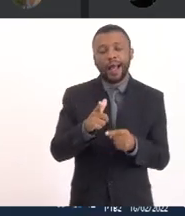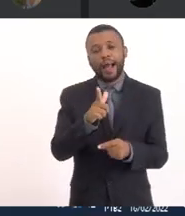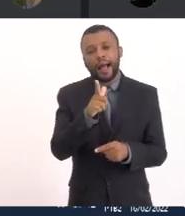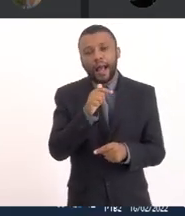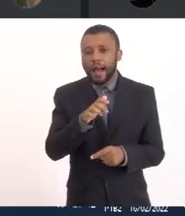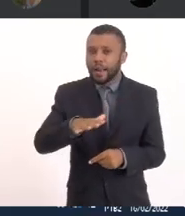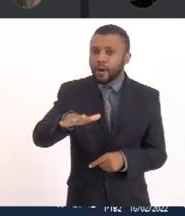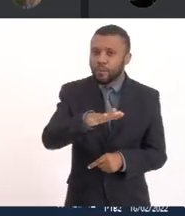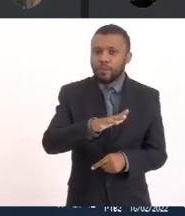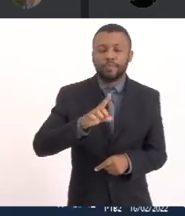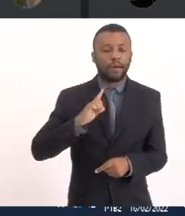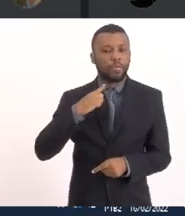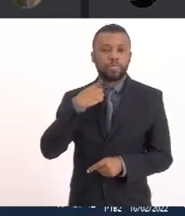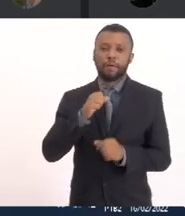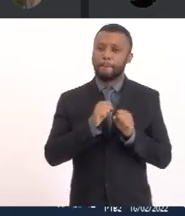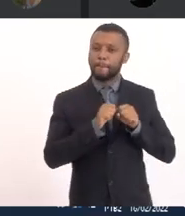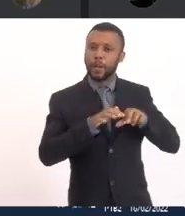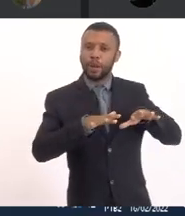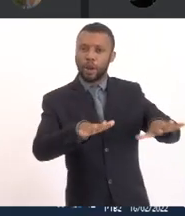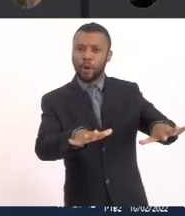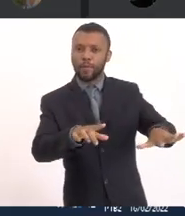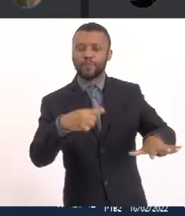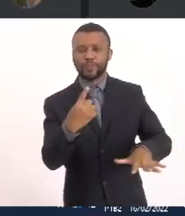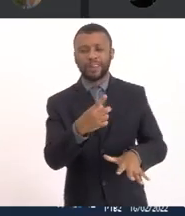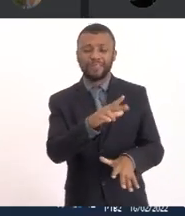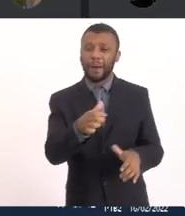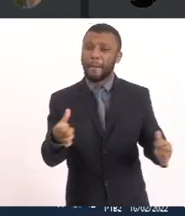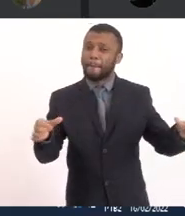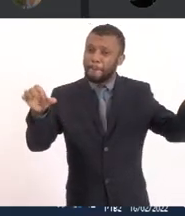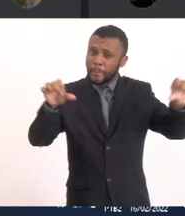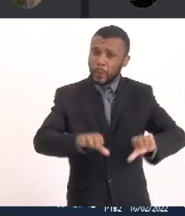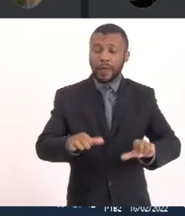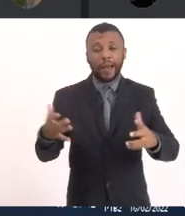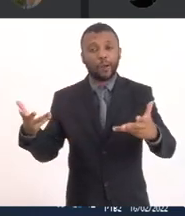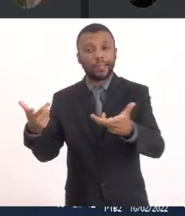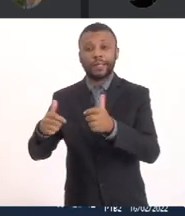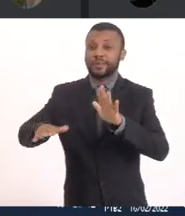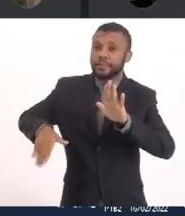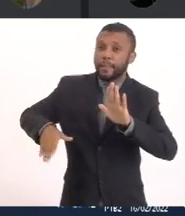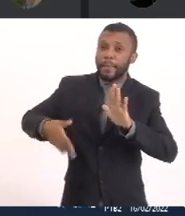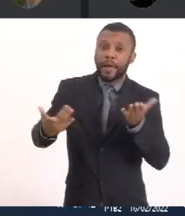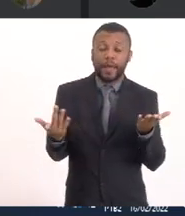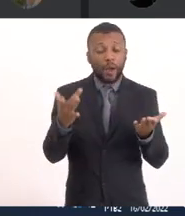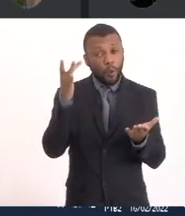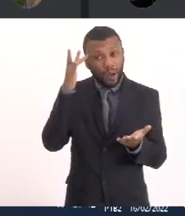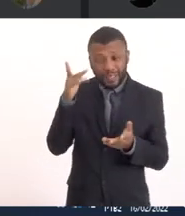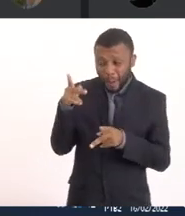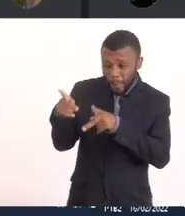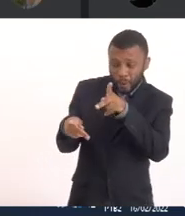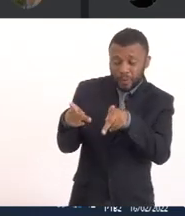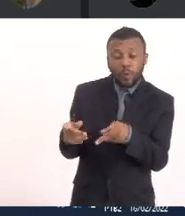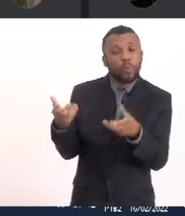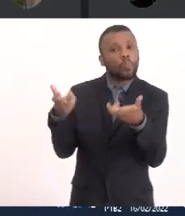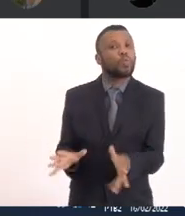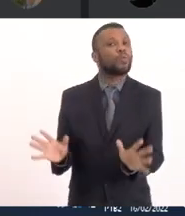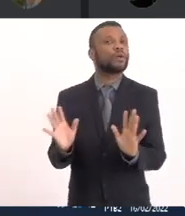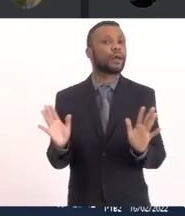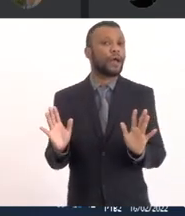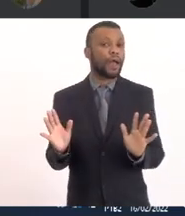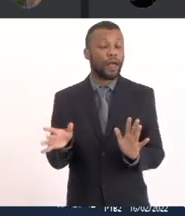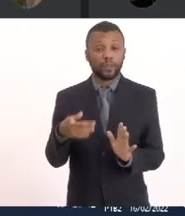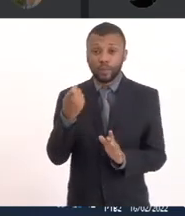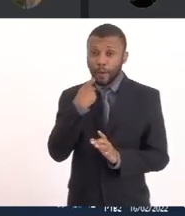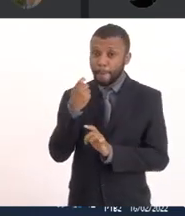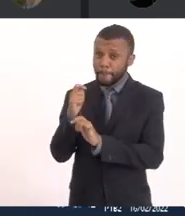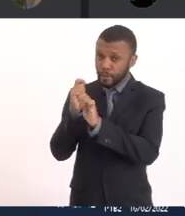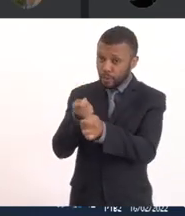fazer Uma obra do canal definitiva Que vai piorar A vulnerabilidade das praias Eu acho que não é isso Que a população quer Para os pescadores Vai